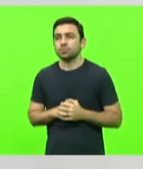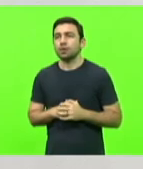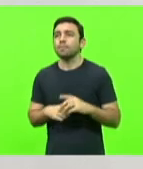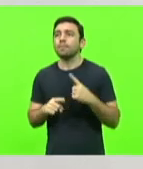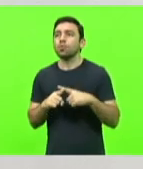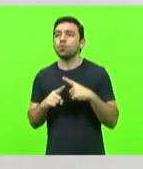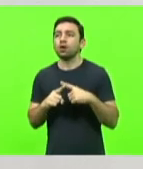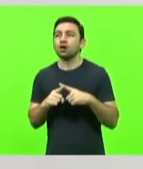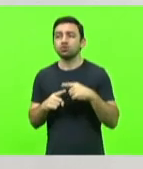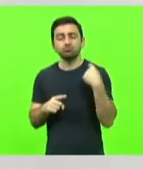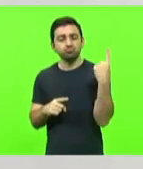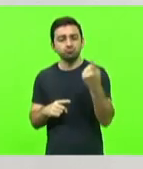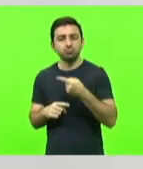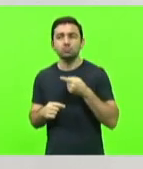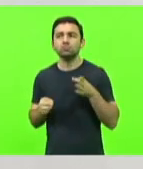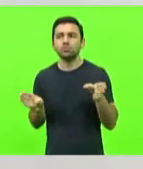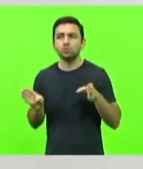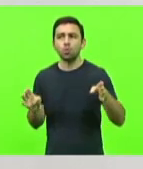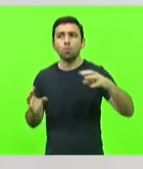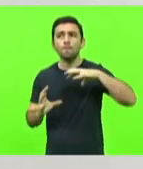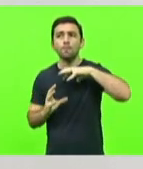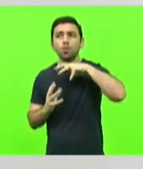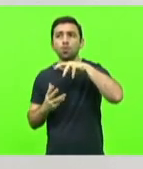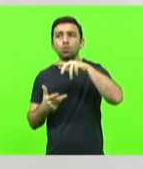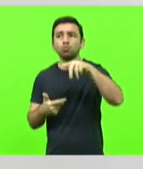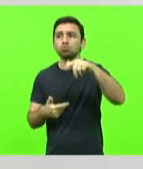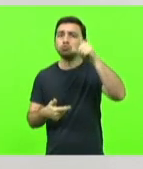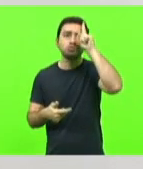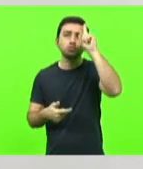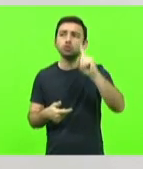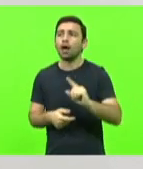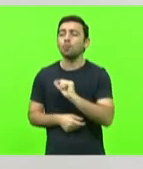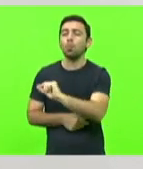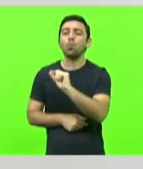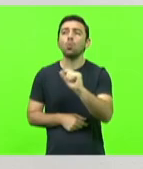estamos diante de uma situação mundial que ninguém sabe direito o que que é.